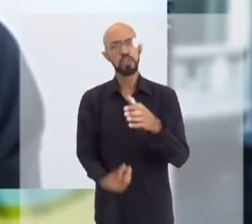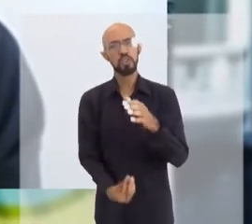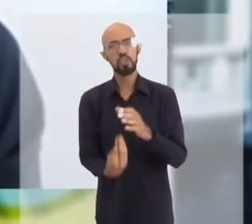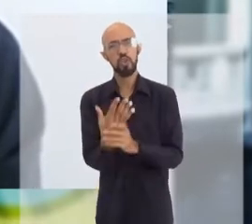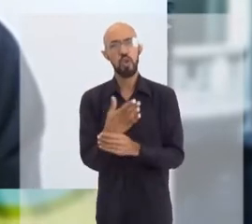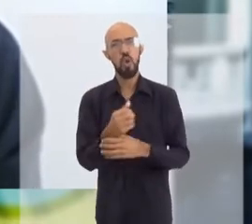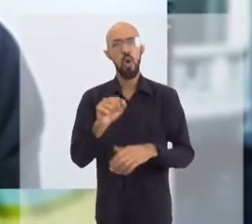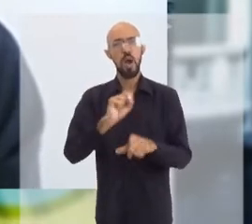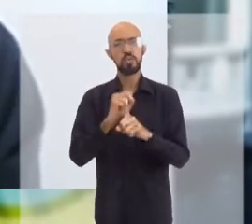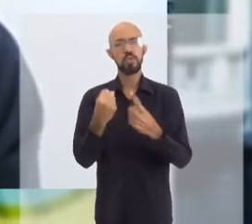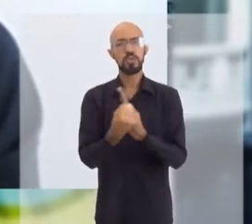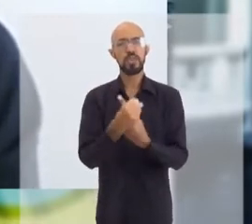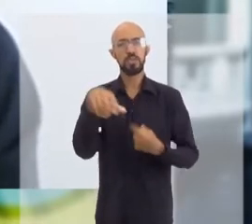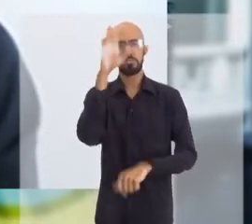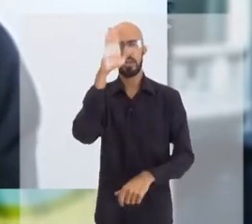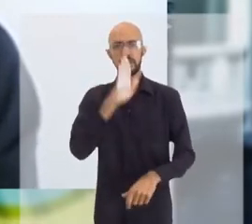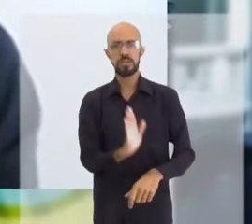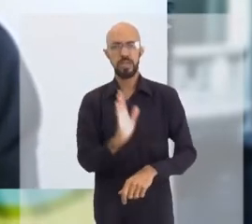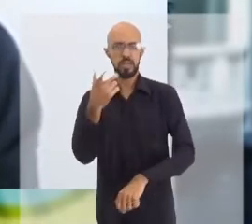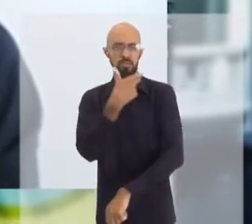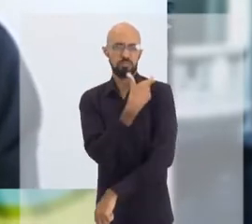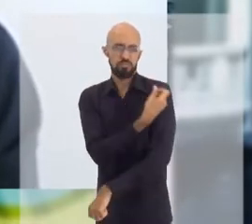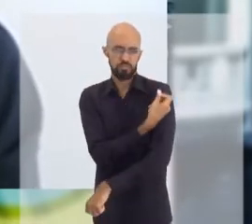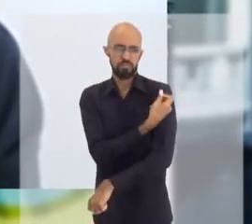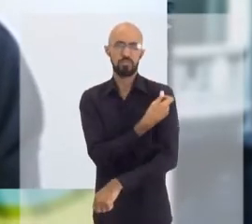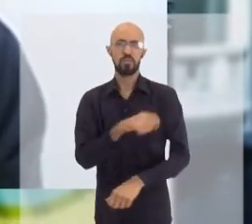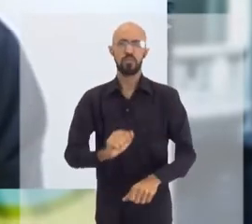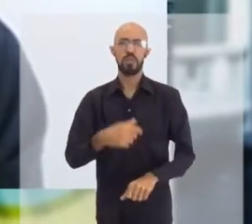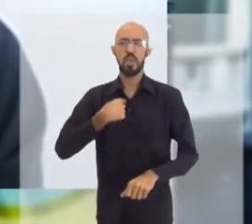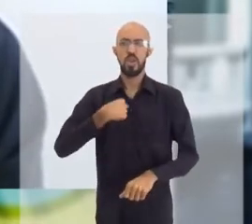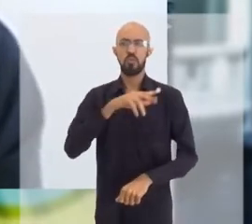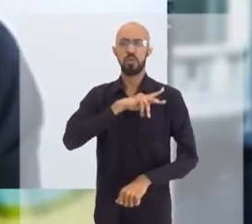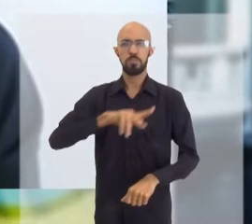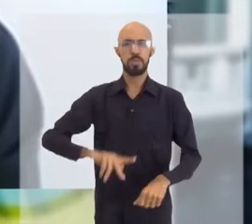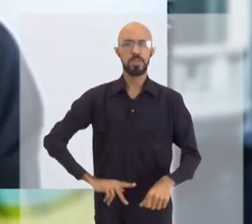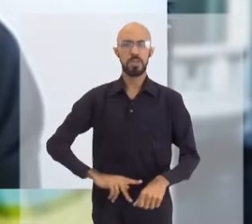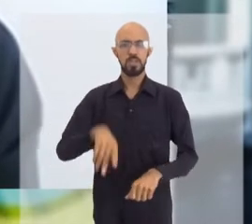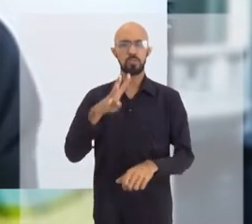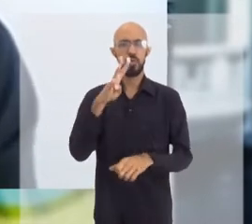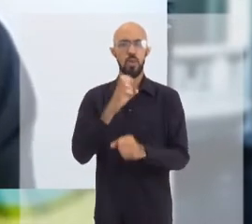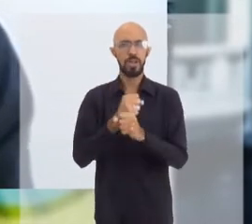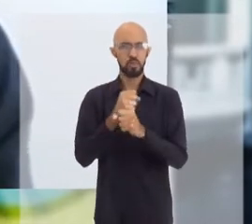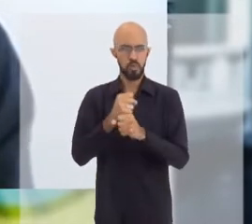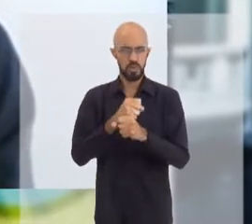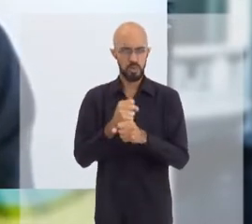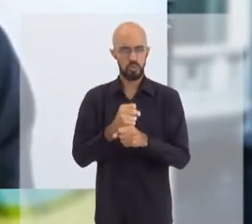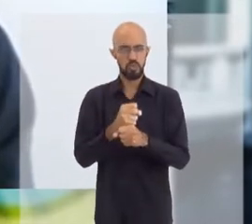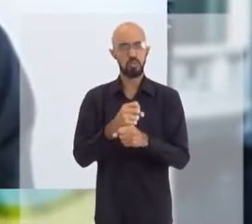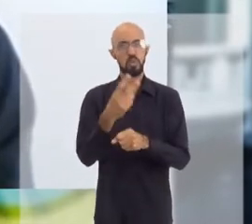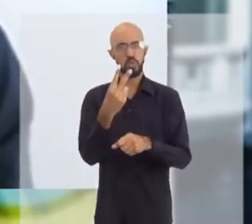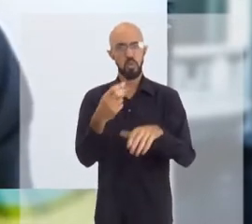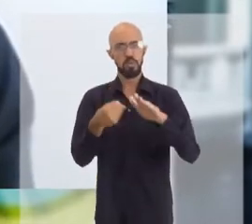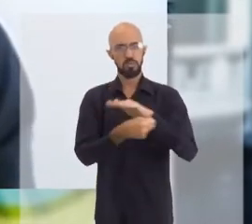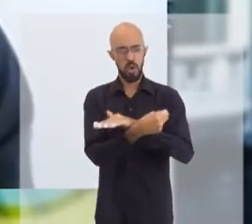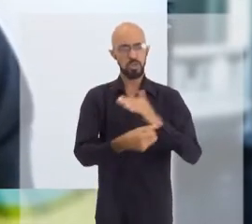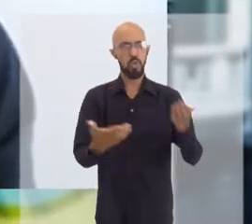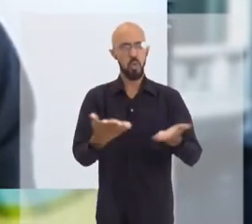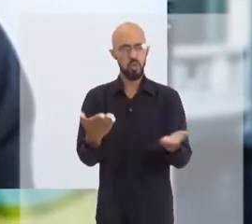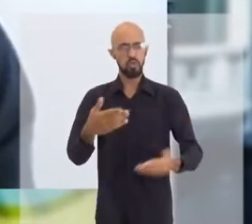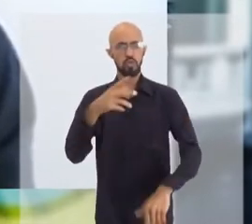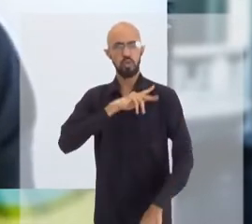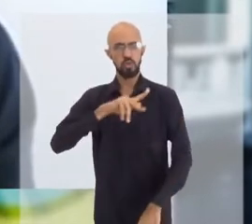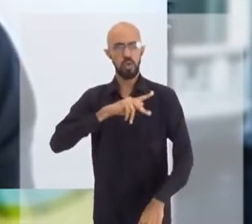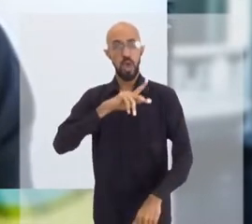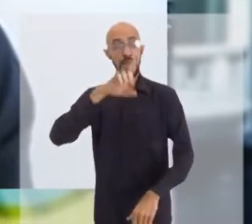Sociedade Brasileira de Imunizações, da qual fui presidente durante quatro anos, dois mandatos, atualmente sou